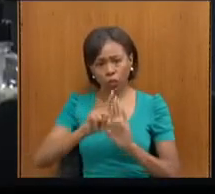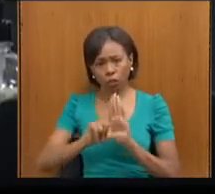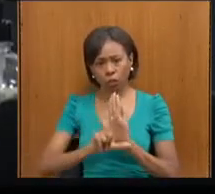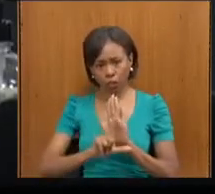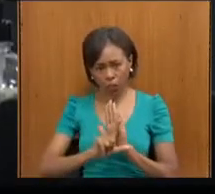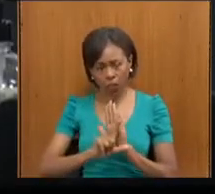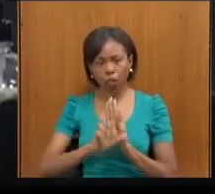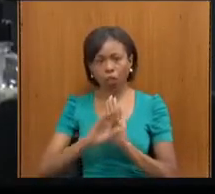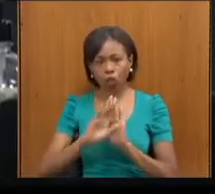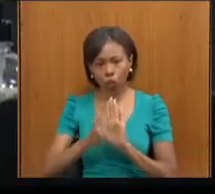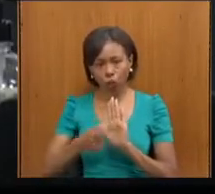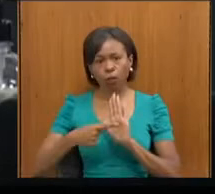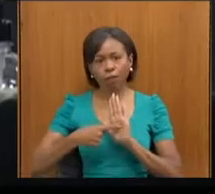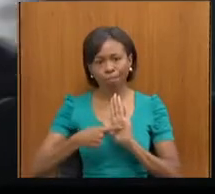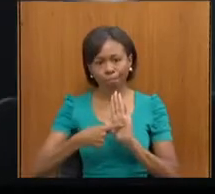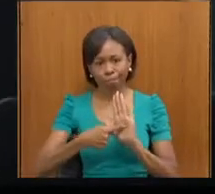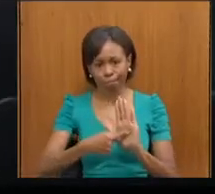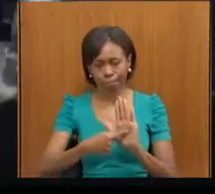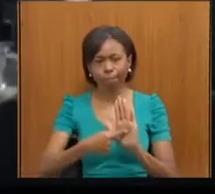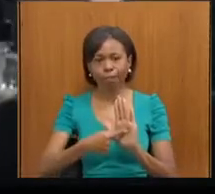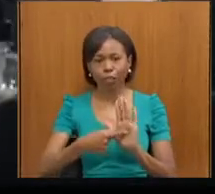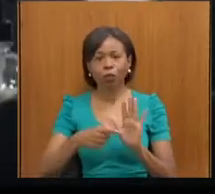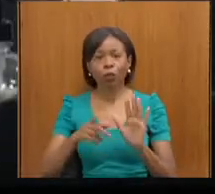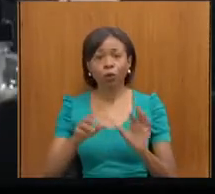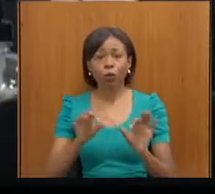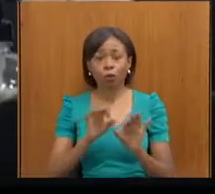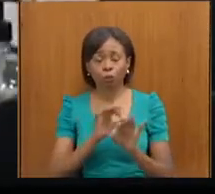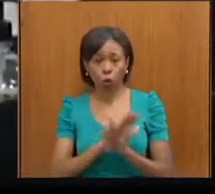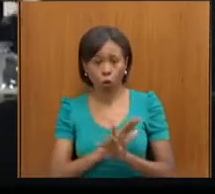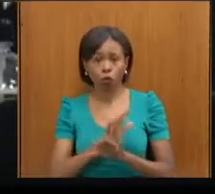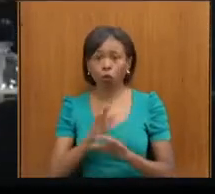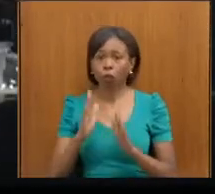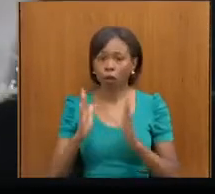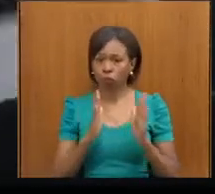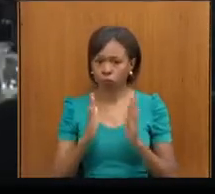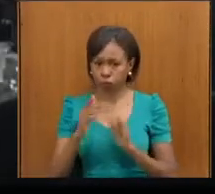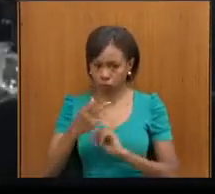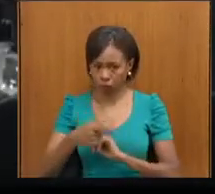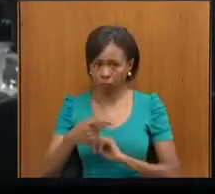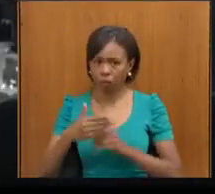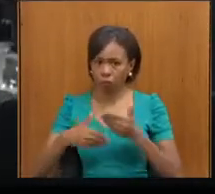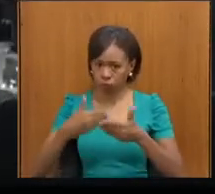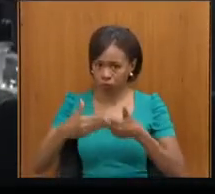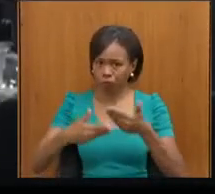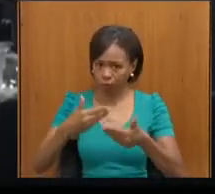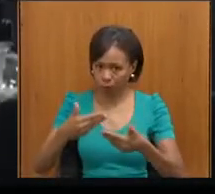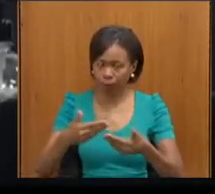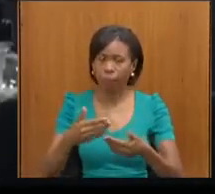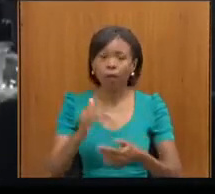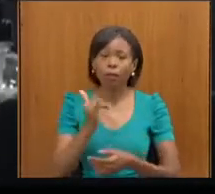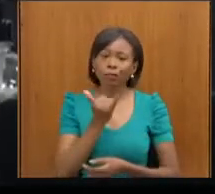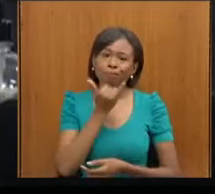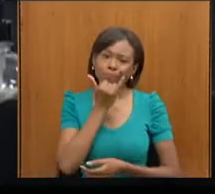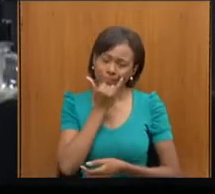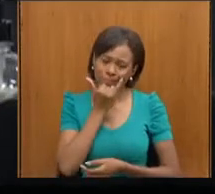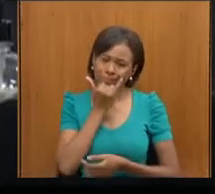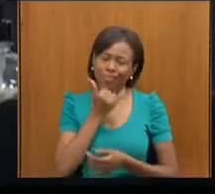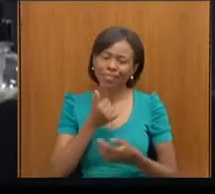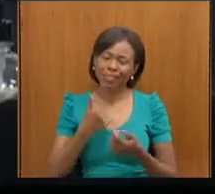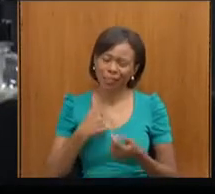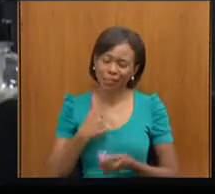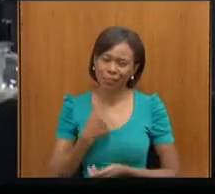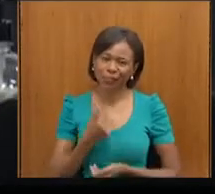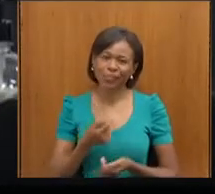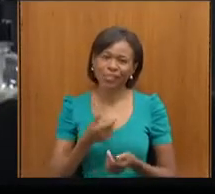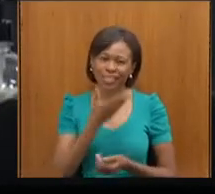e está aí, vai tramitar aqui na comissão. Está ok? Me desculpa aqui, gente, ficou faltando a